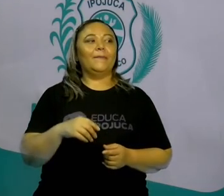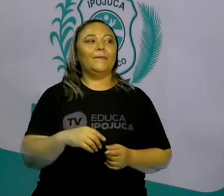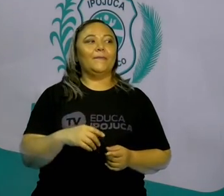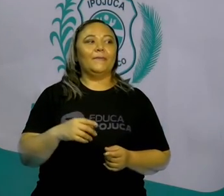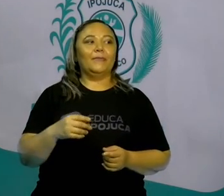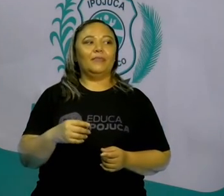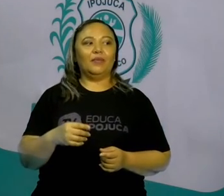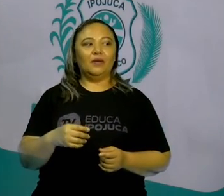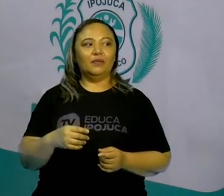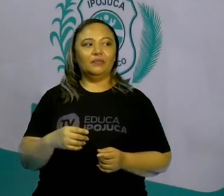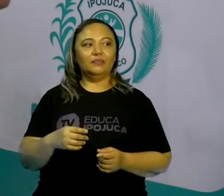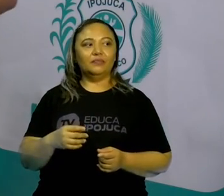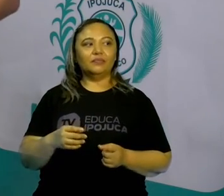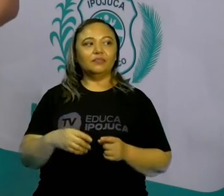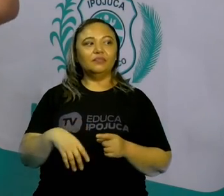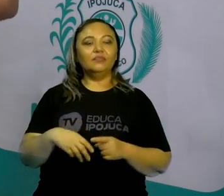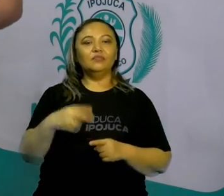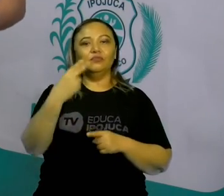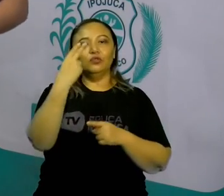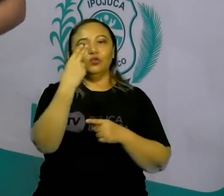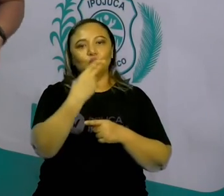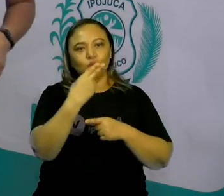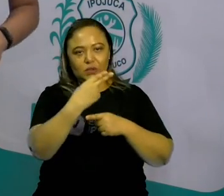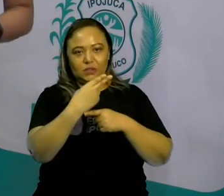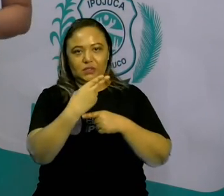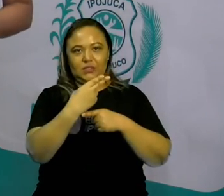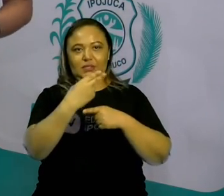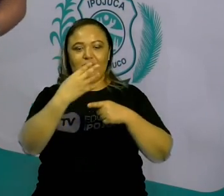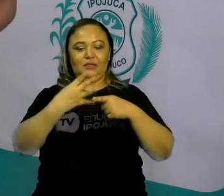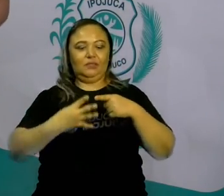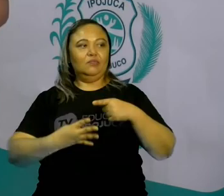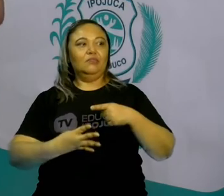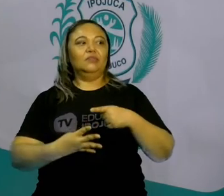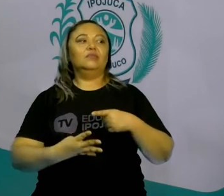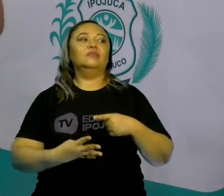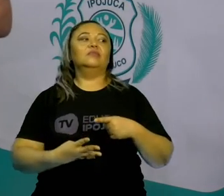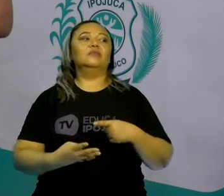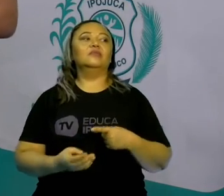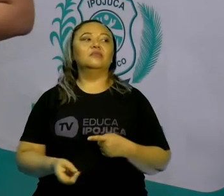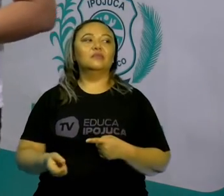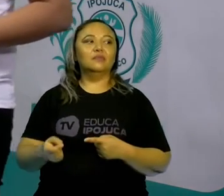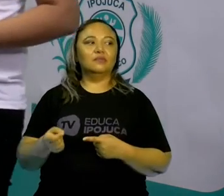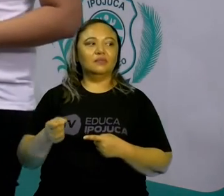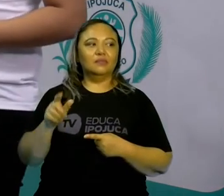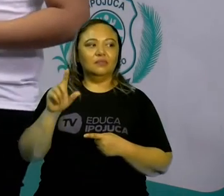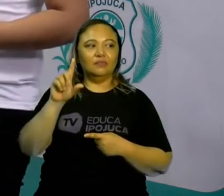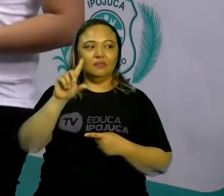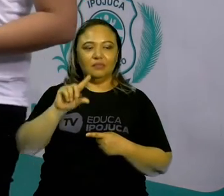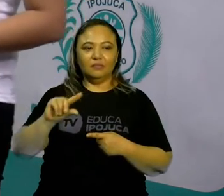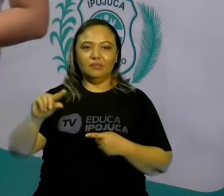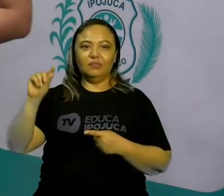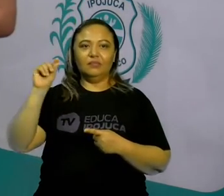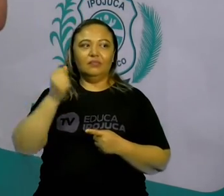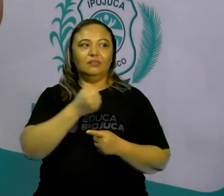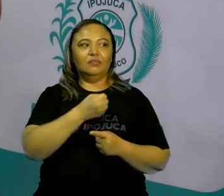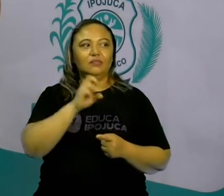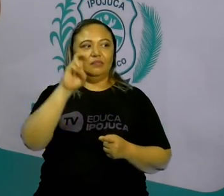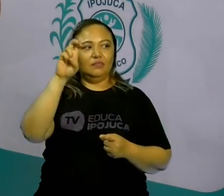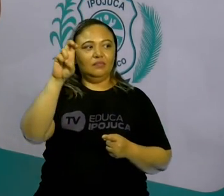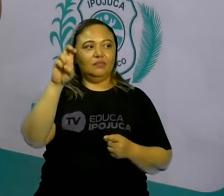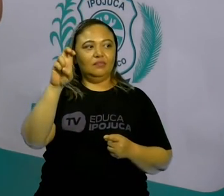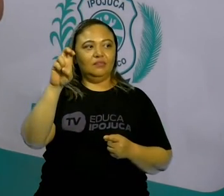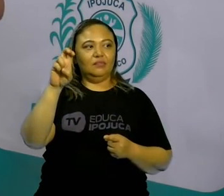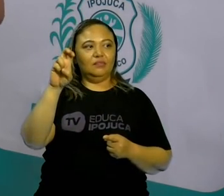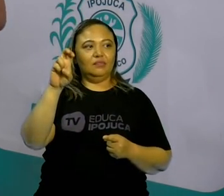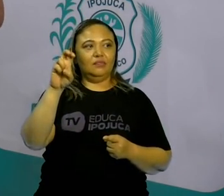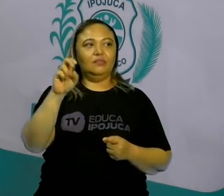duas bananas em quatro números. Parabéns. Também acertou. Escolhe teu número agora. Cinco.